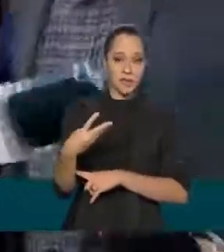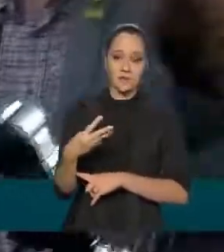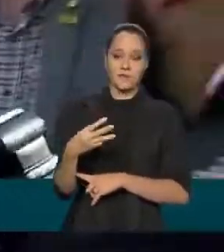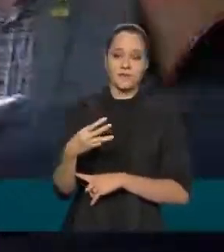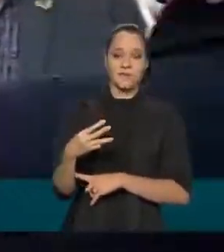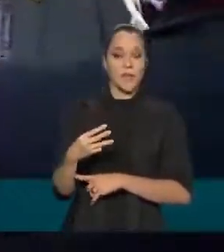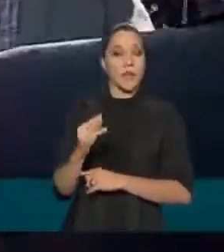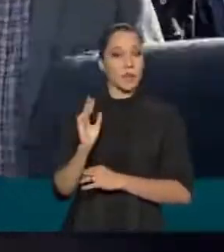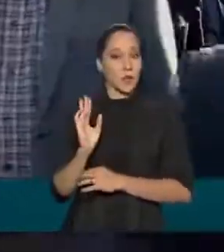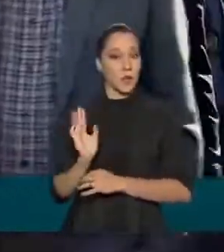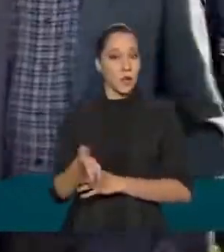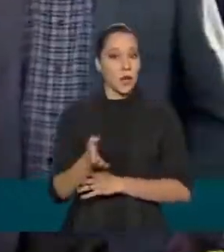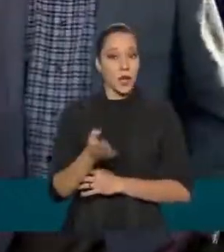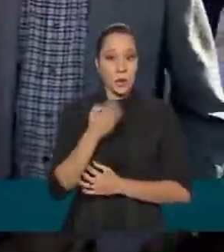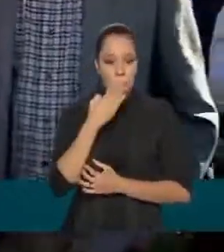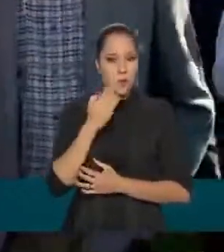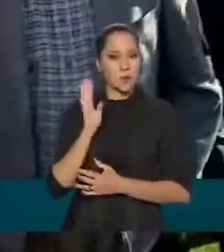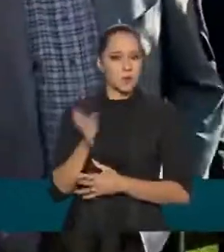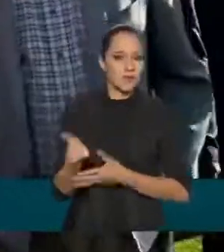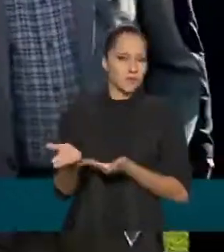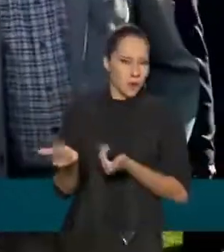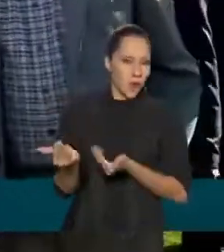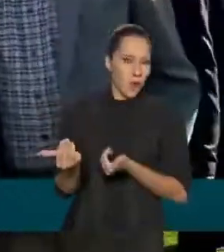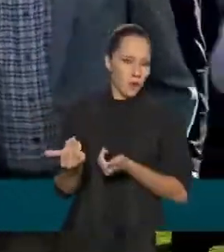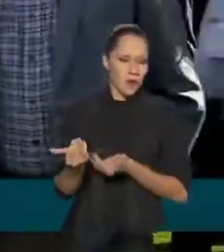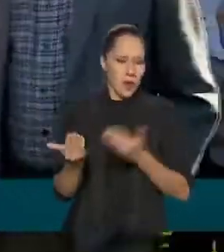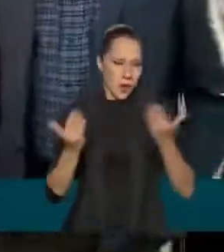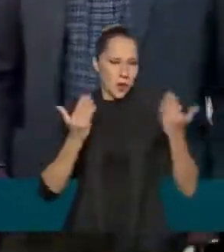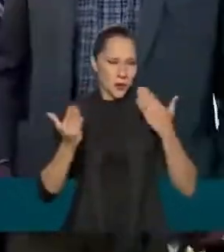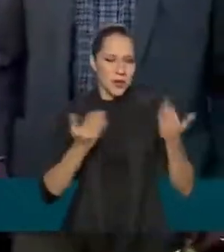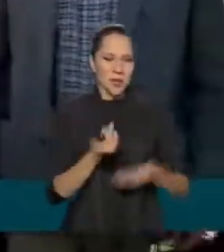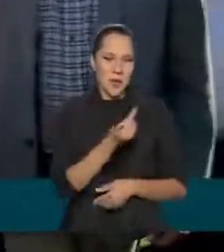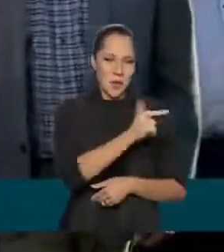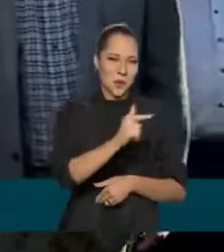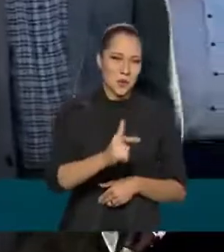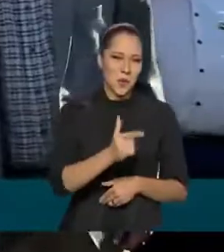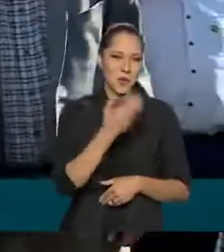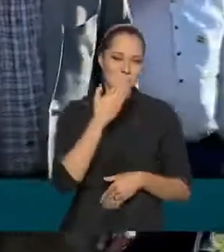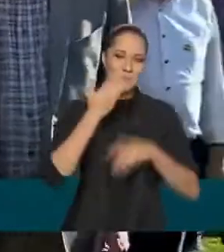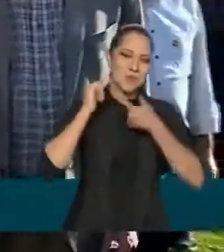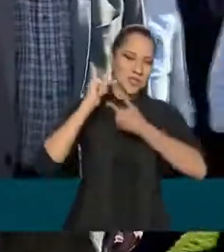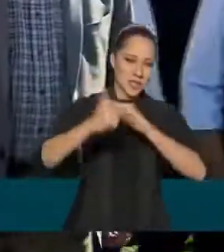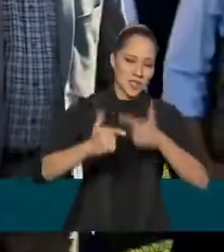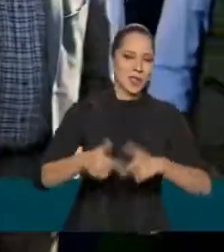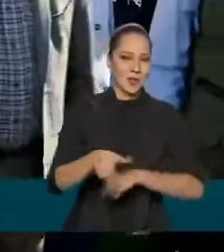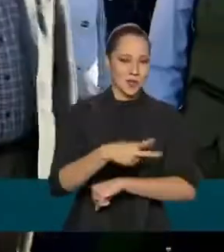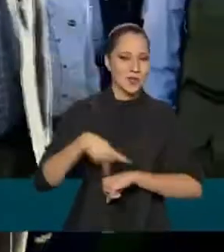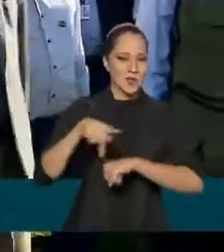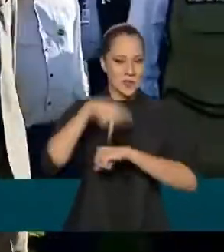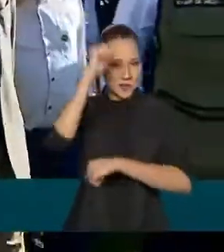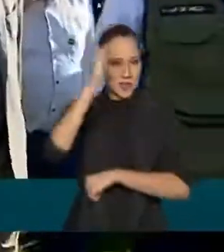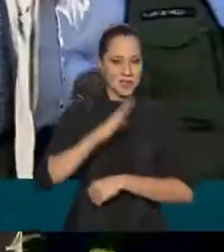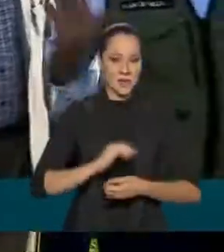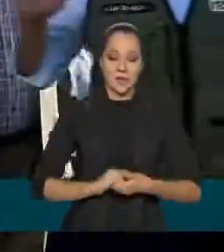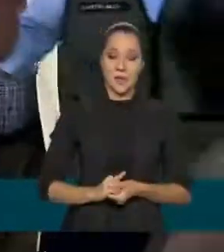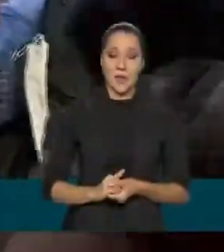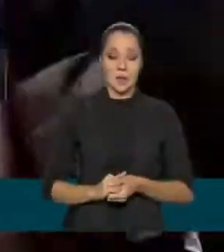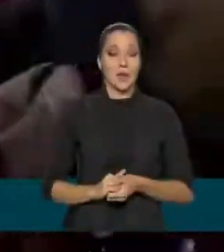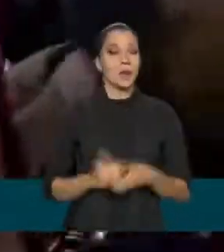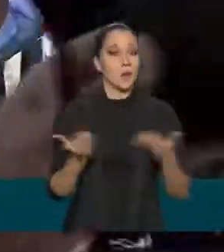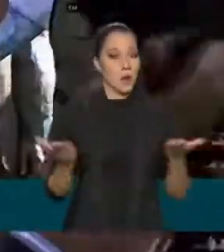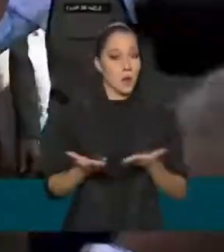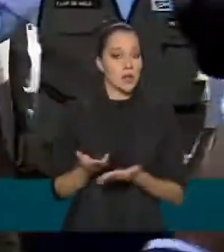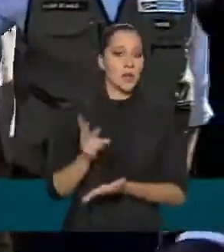É, portanto, um time bastante jovem em comparação com os clubes tradicionais do país. Atualmente,